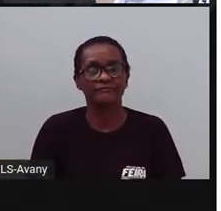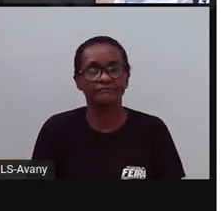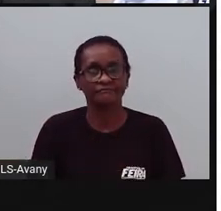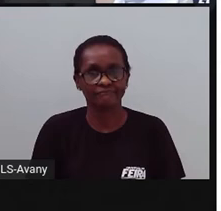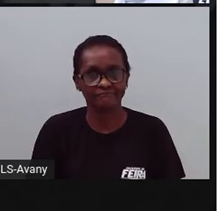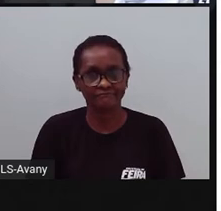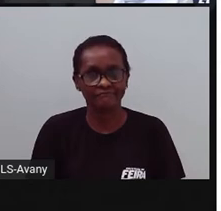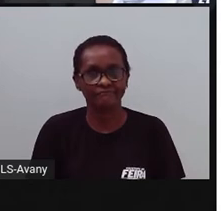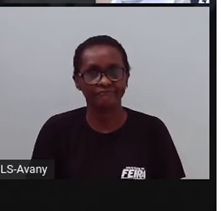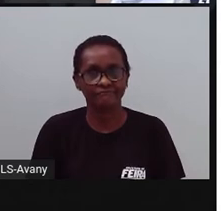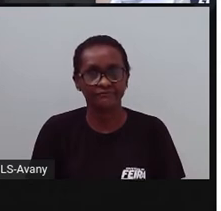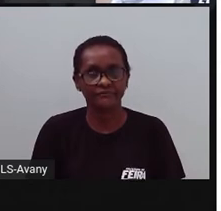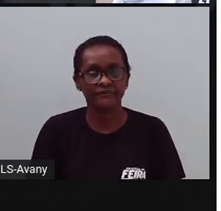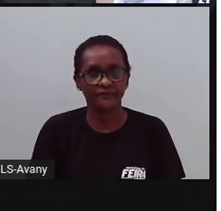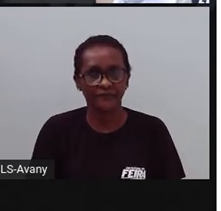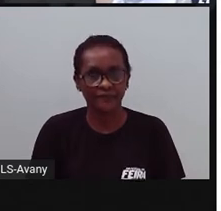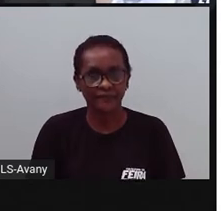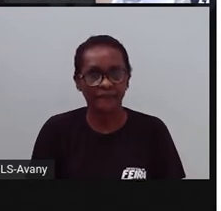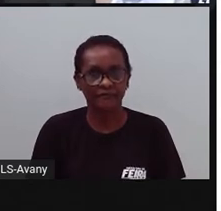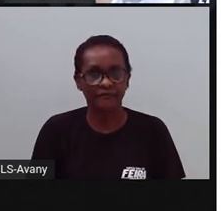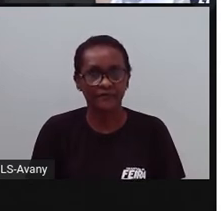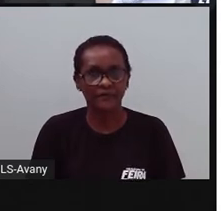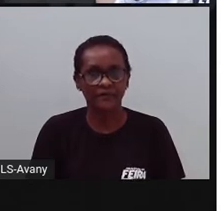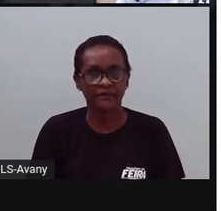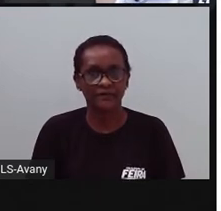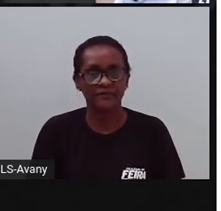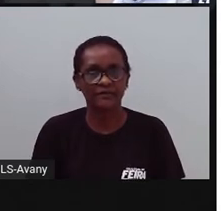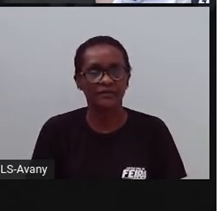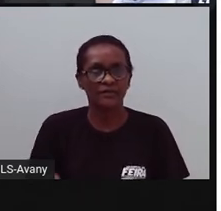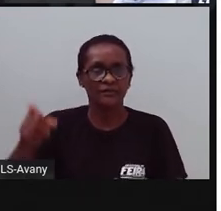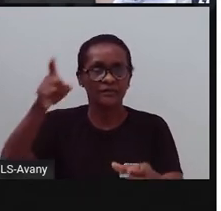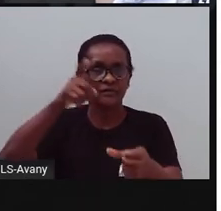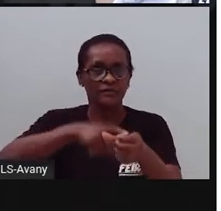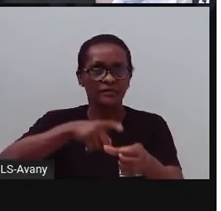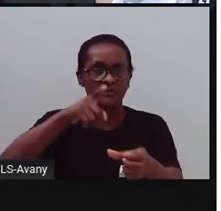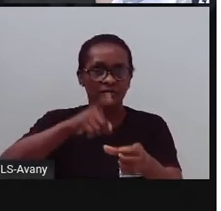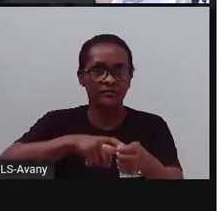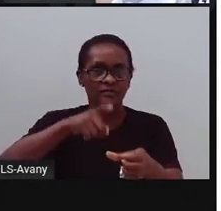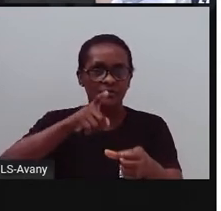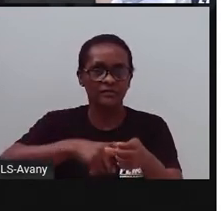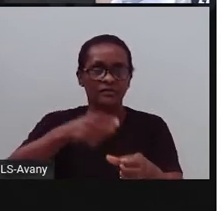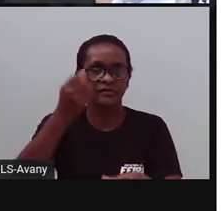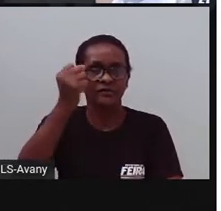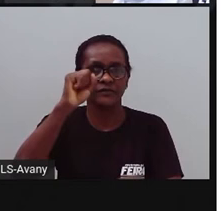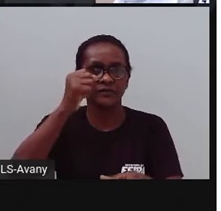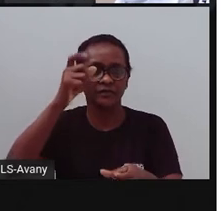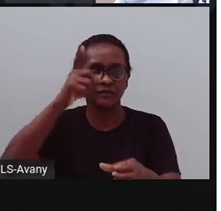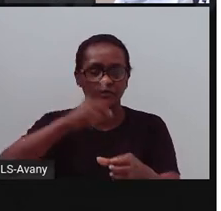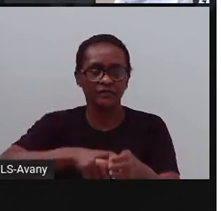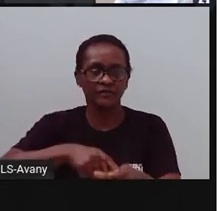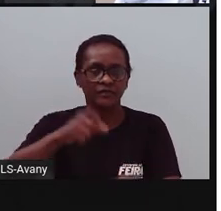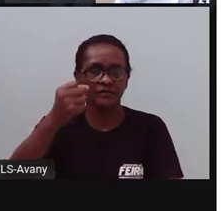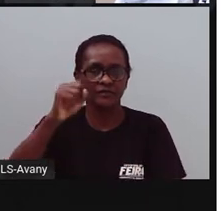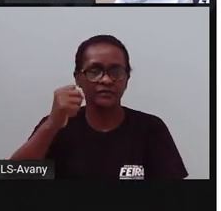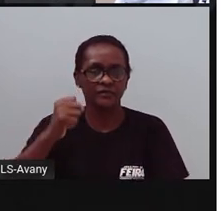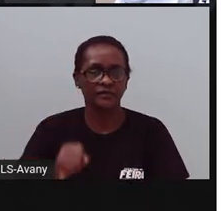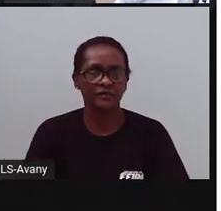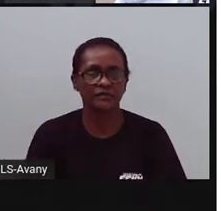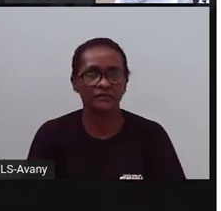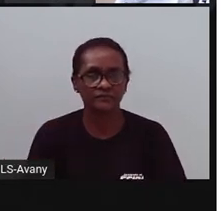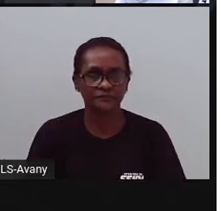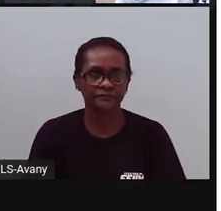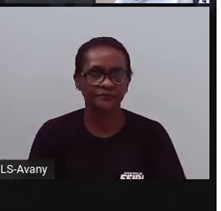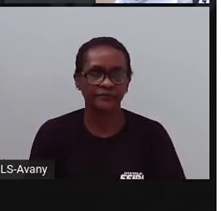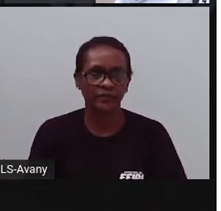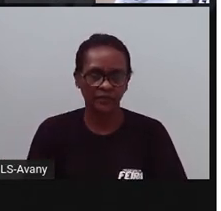pegou essas informações dizendo também que tem oito distritos, né? E aí a PRO vai listar para vocês aqui agora